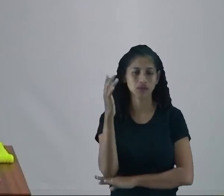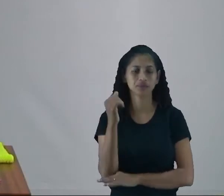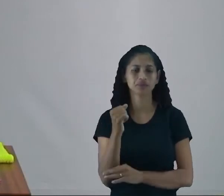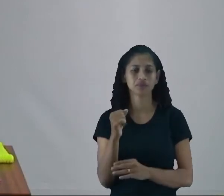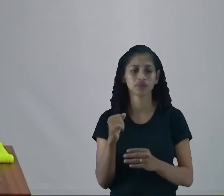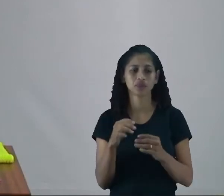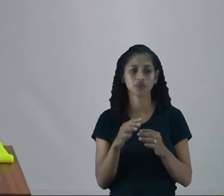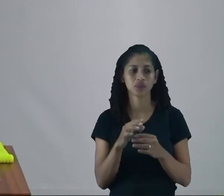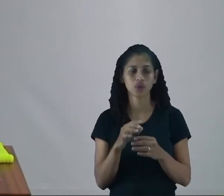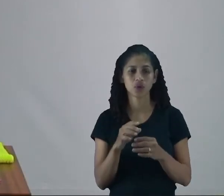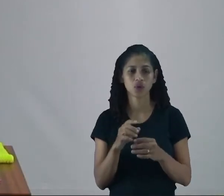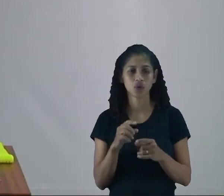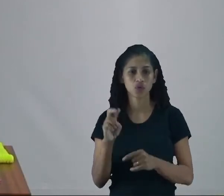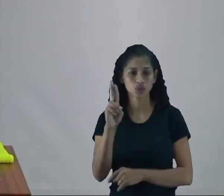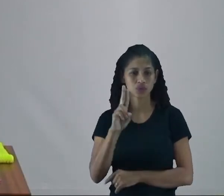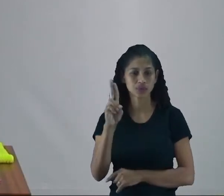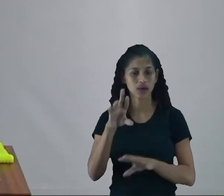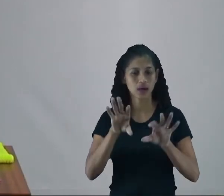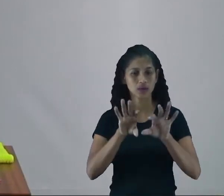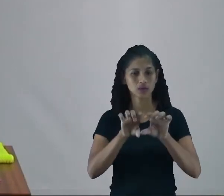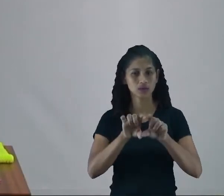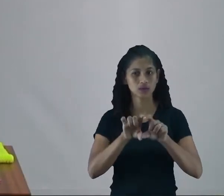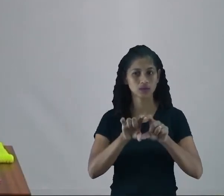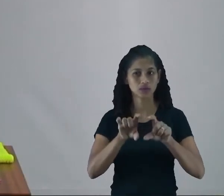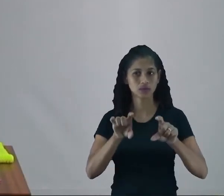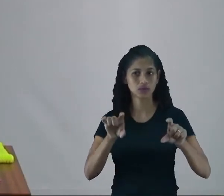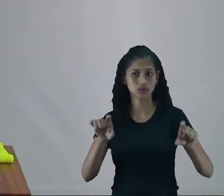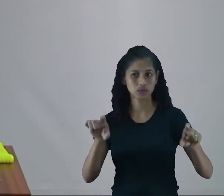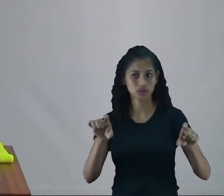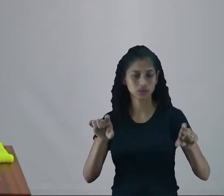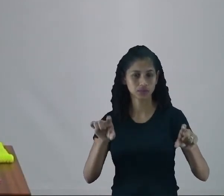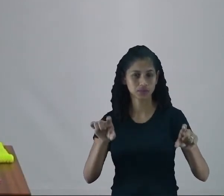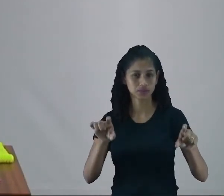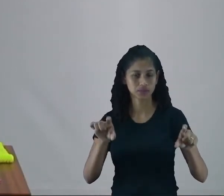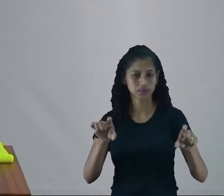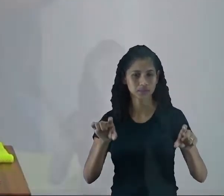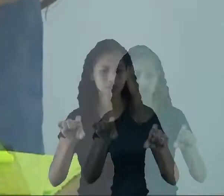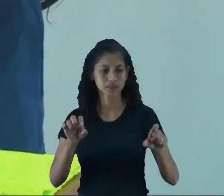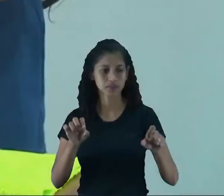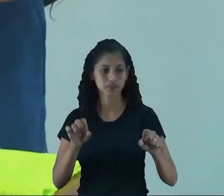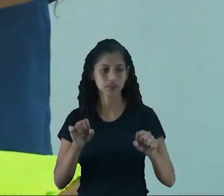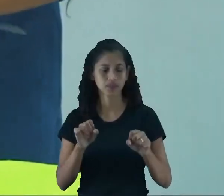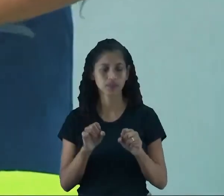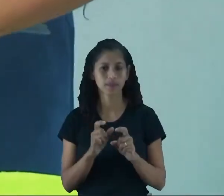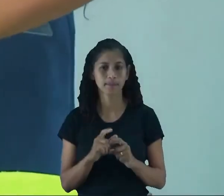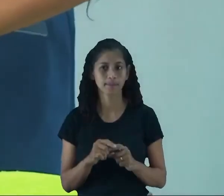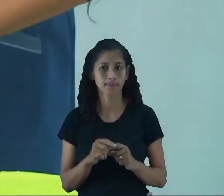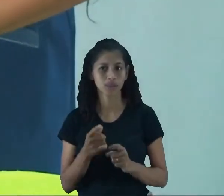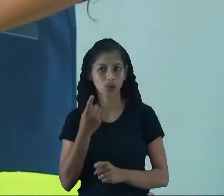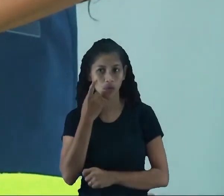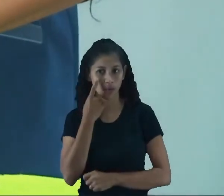utilizar a régua que vai facilitar a gente fazer a medida. Olha só.